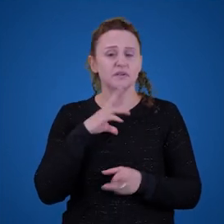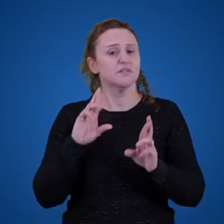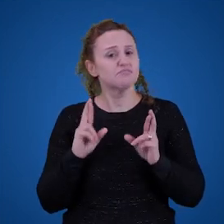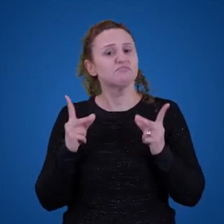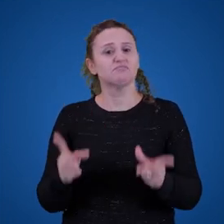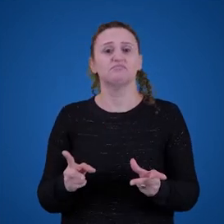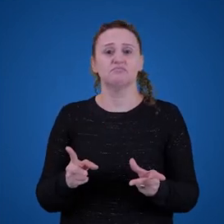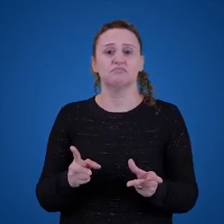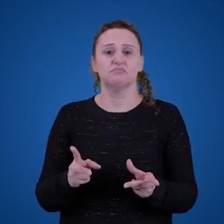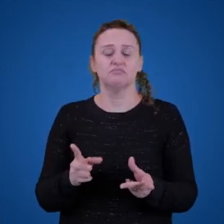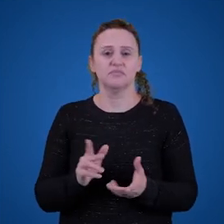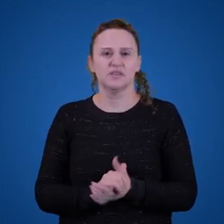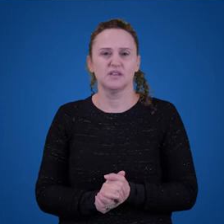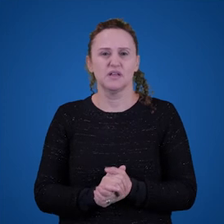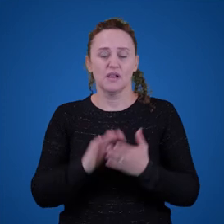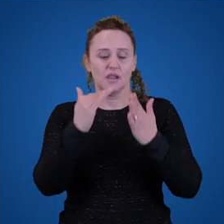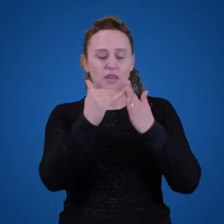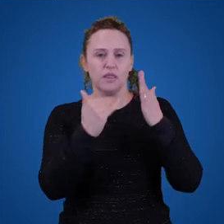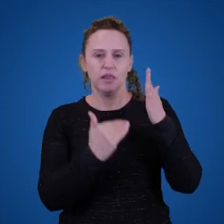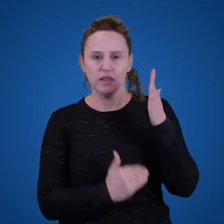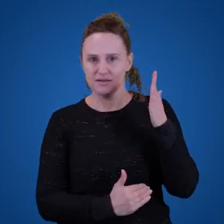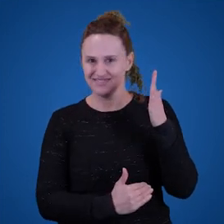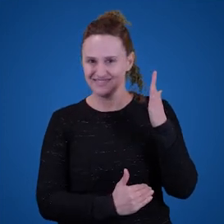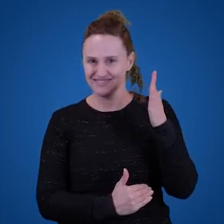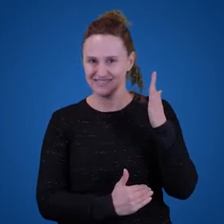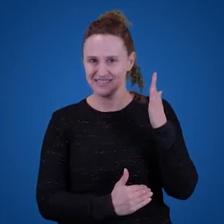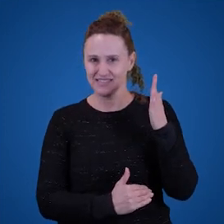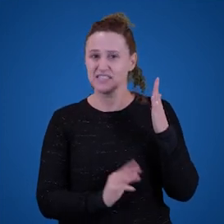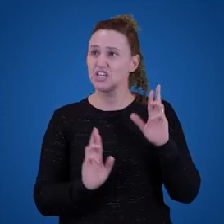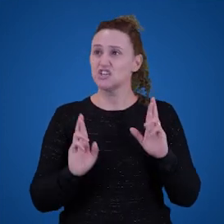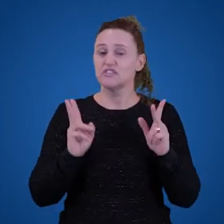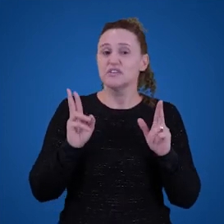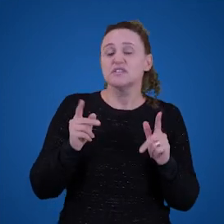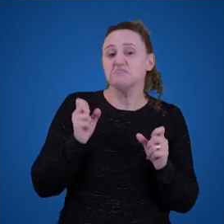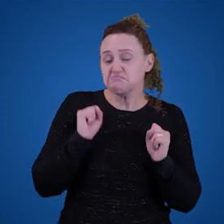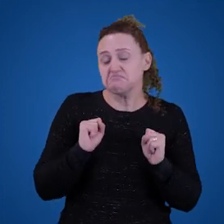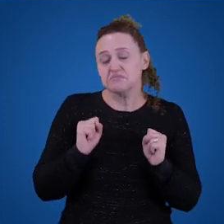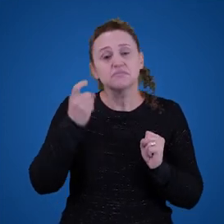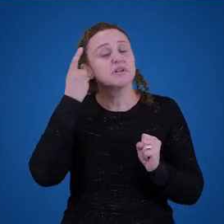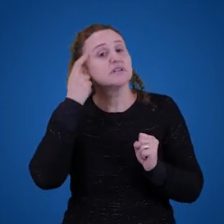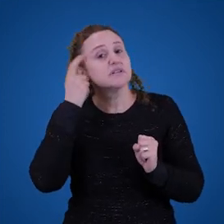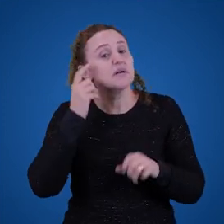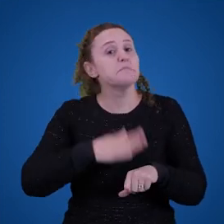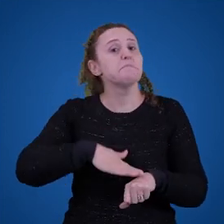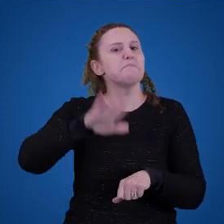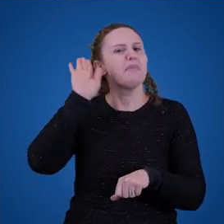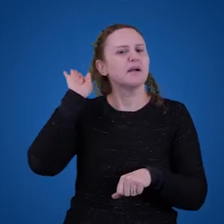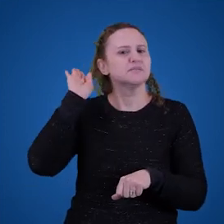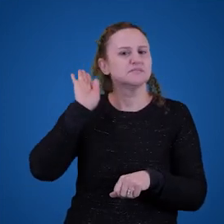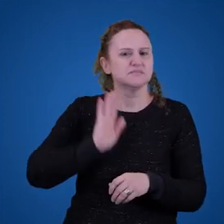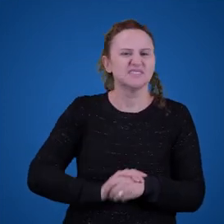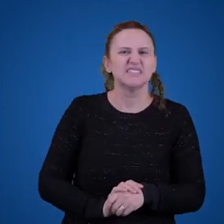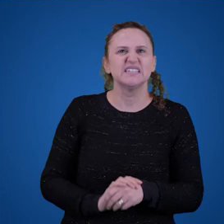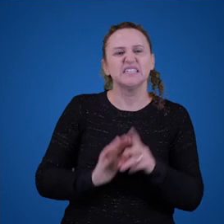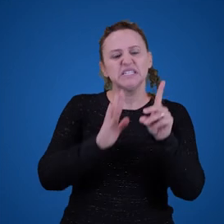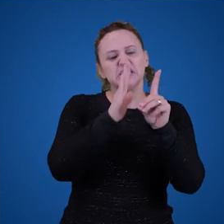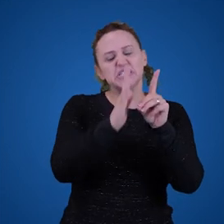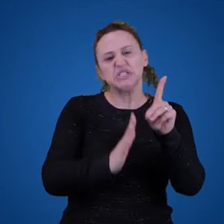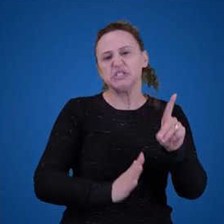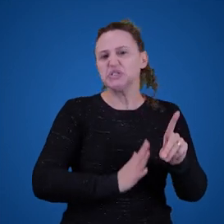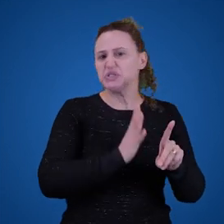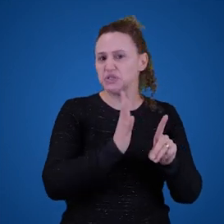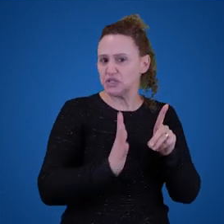diferenças, vocês podem pensar em mais. Então, o discurso literário, ele pode ser totalmente ou quase totalmente